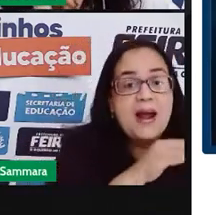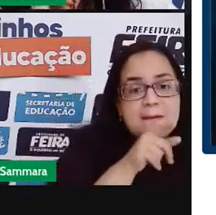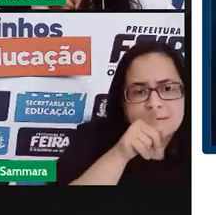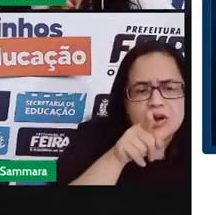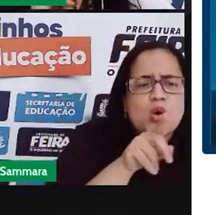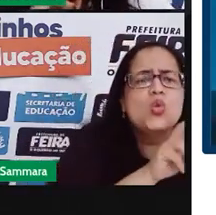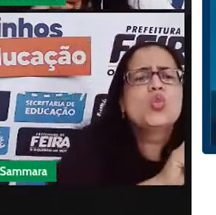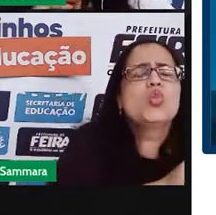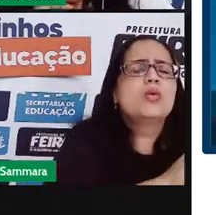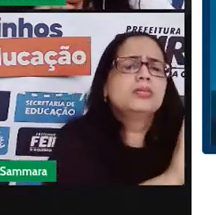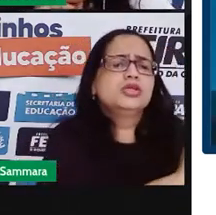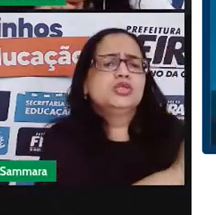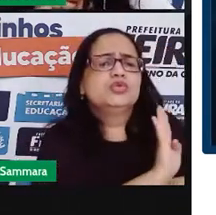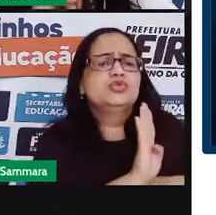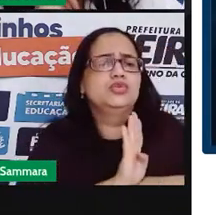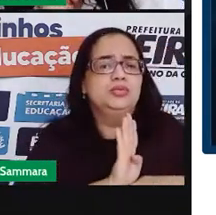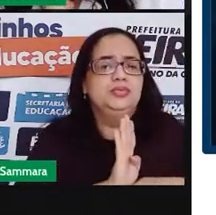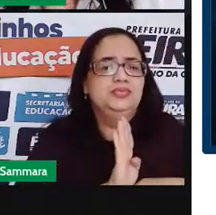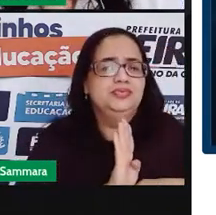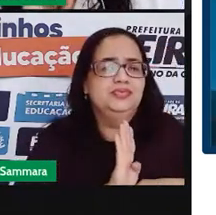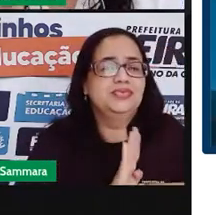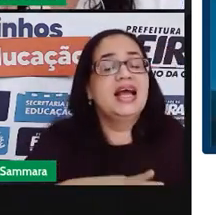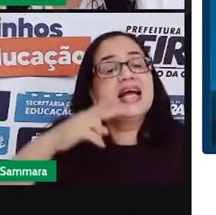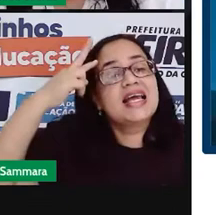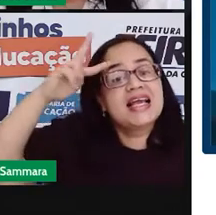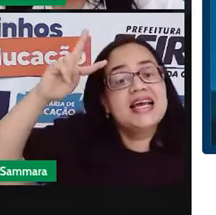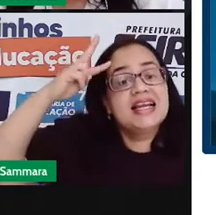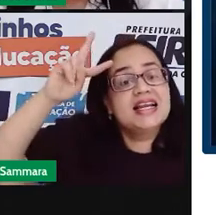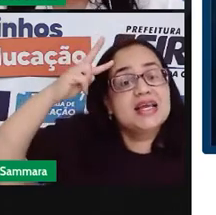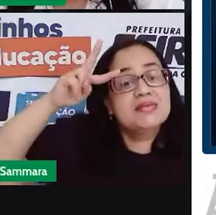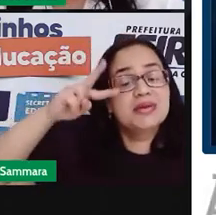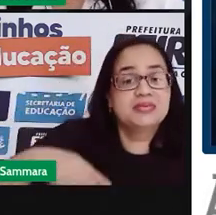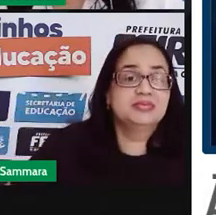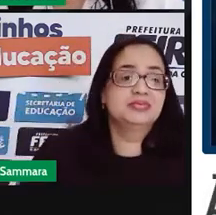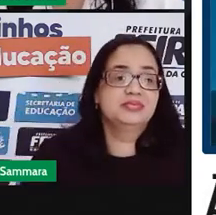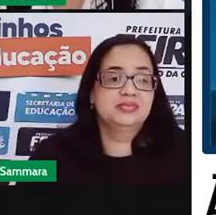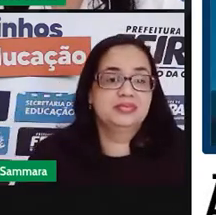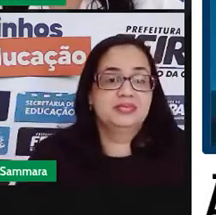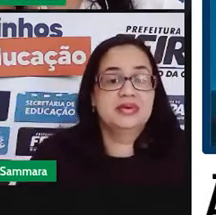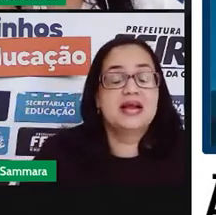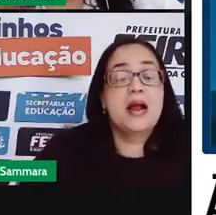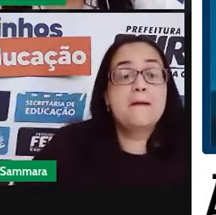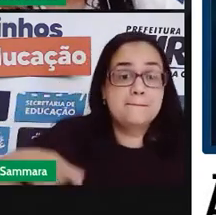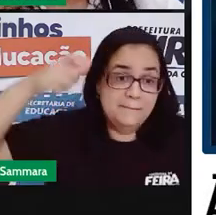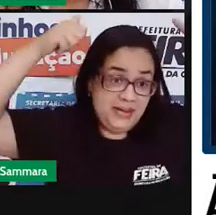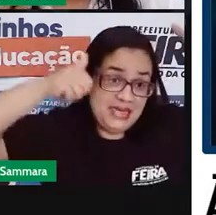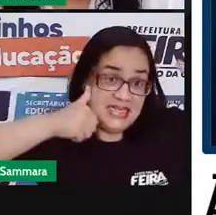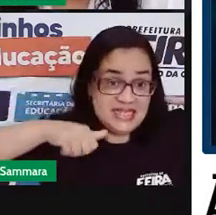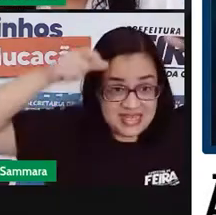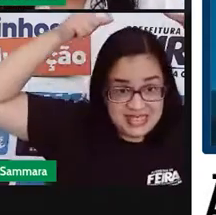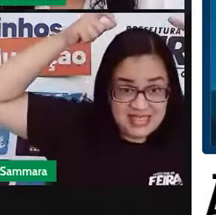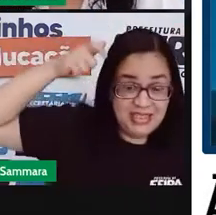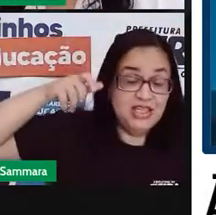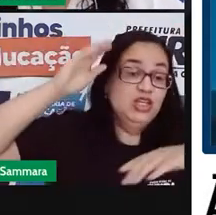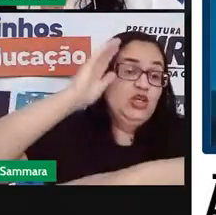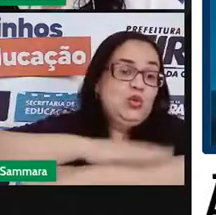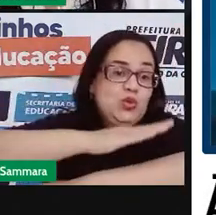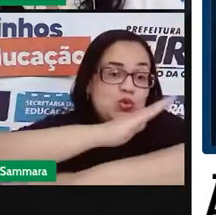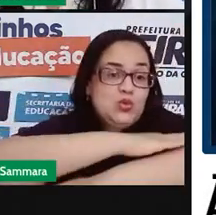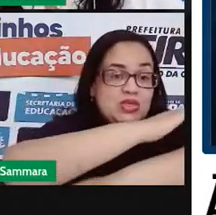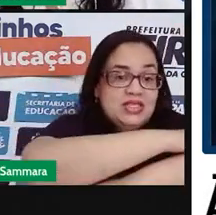Qual é o nome desse filme? Se lembra? Hum, muito bem. A princesa